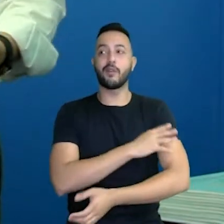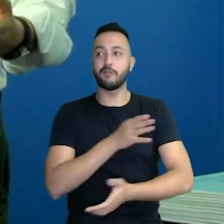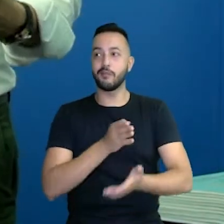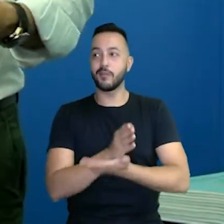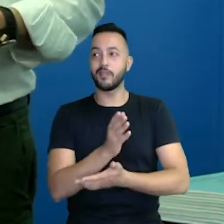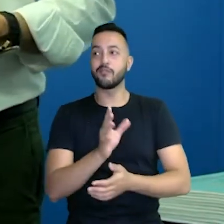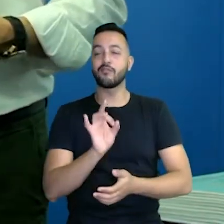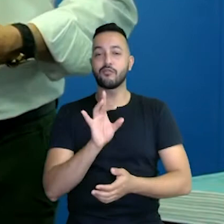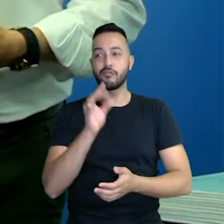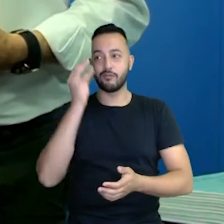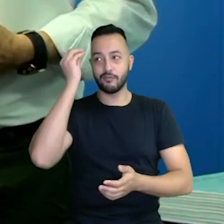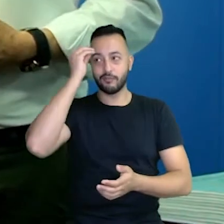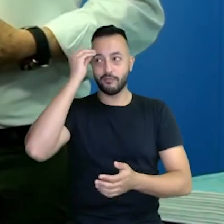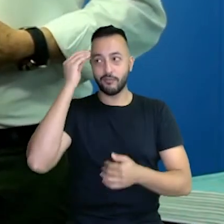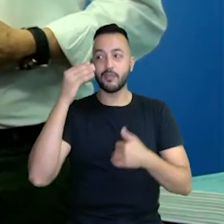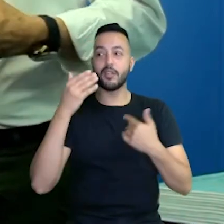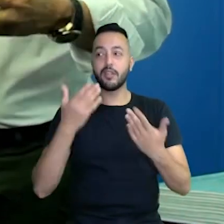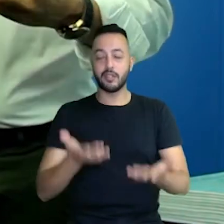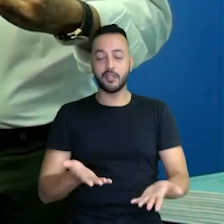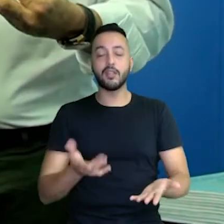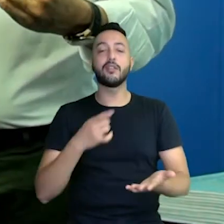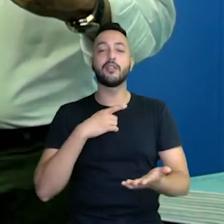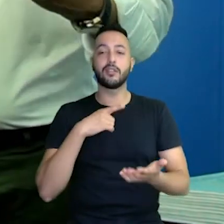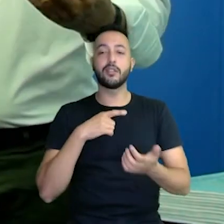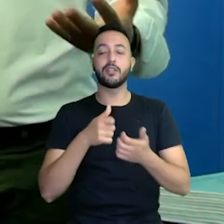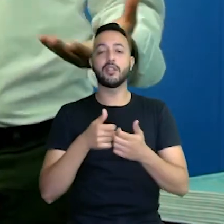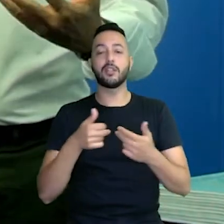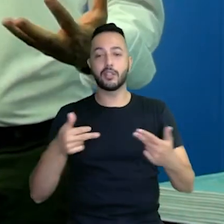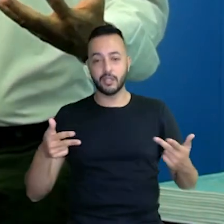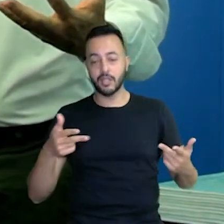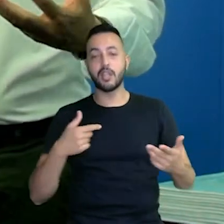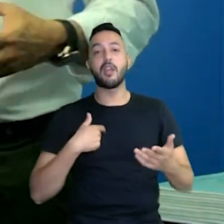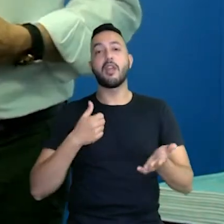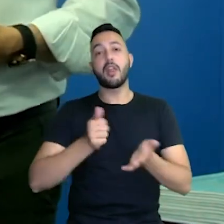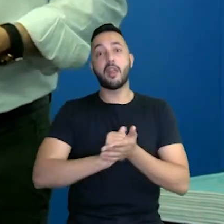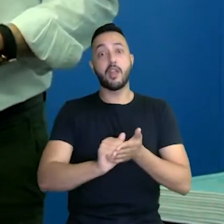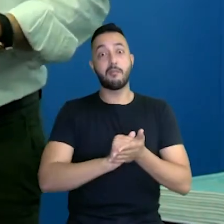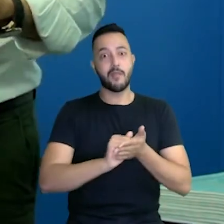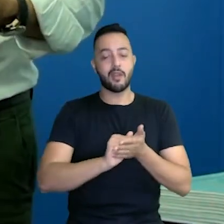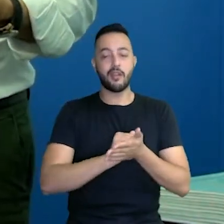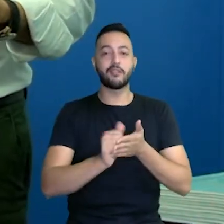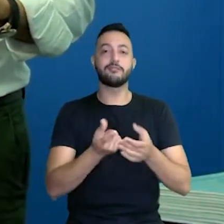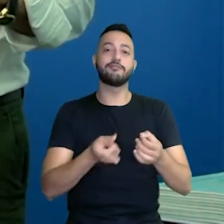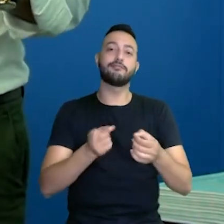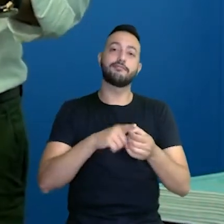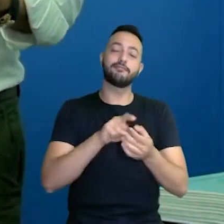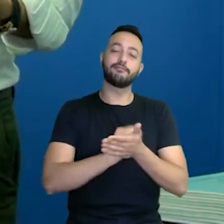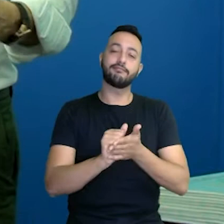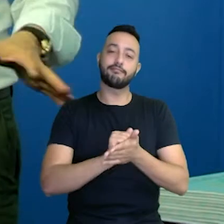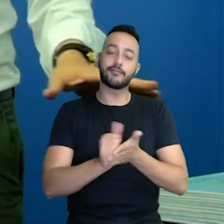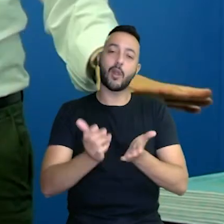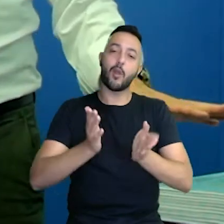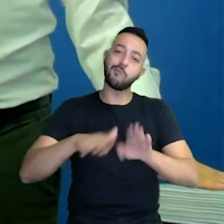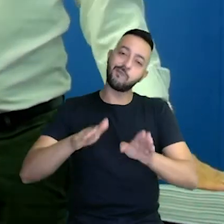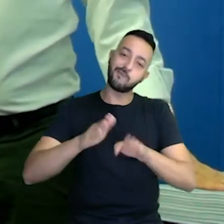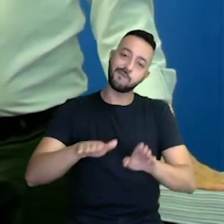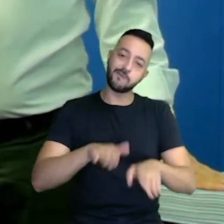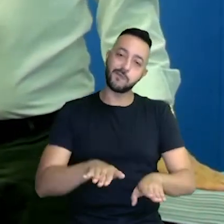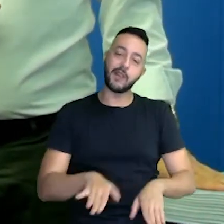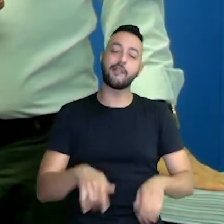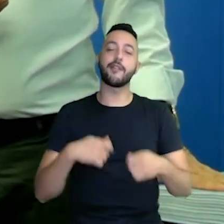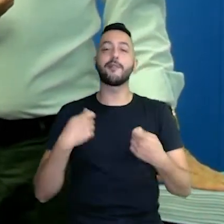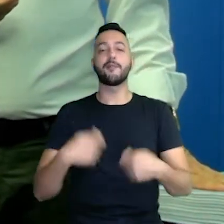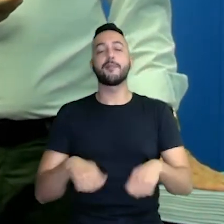Então, isso para fazer alguns reparos, vamos dizer assim, para fazer algumas compensações à